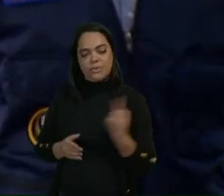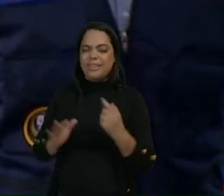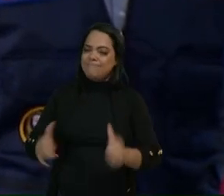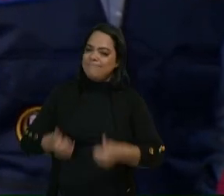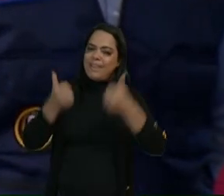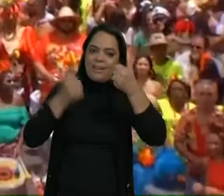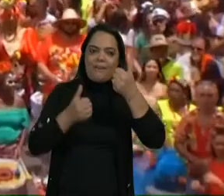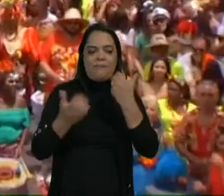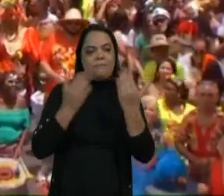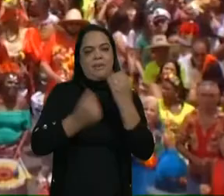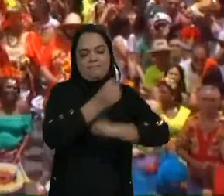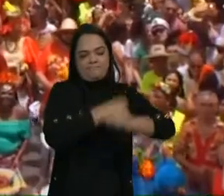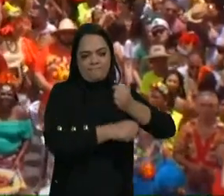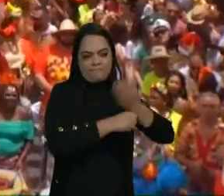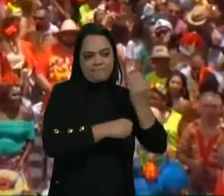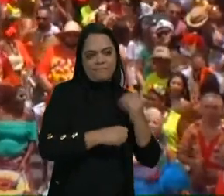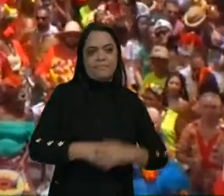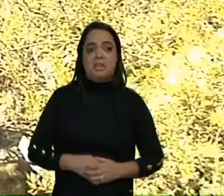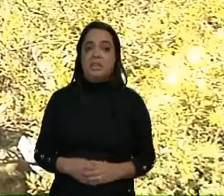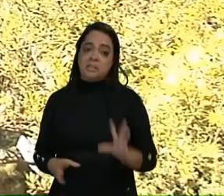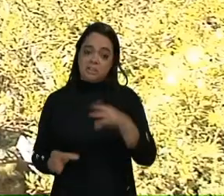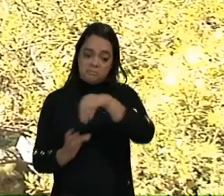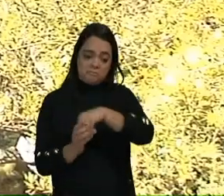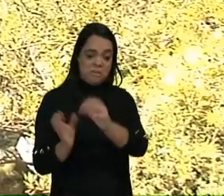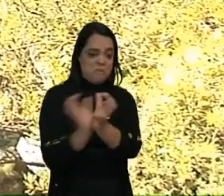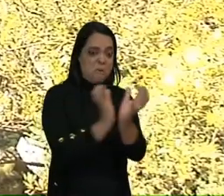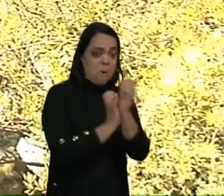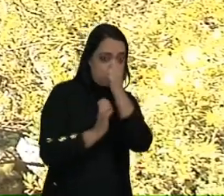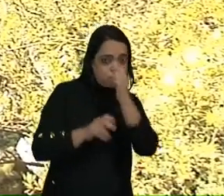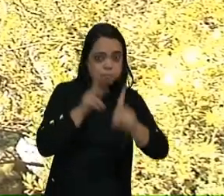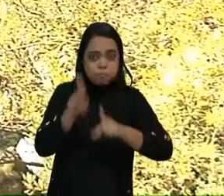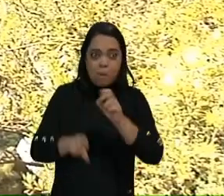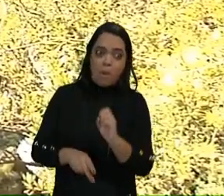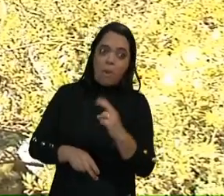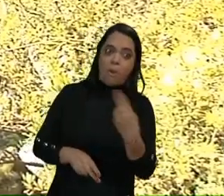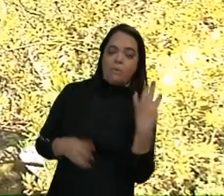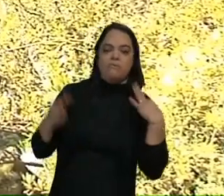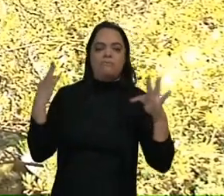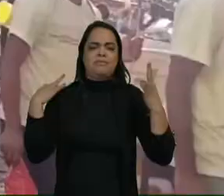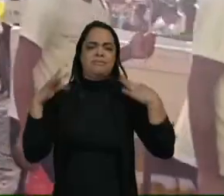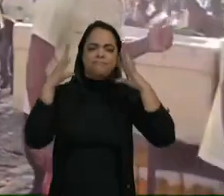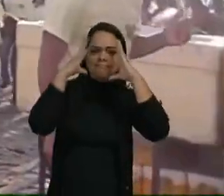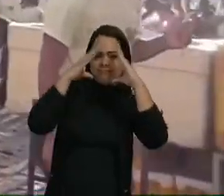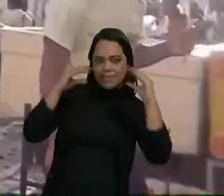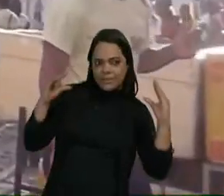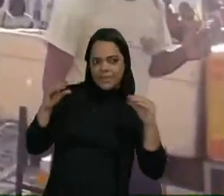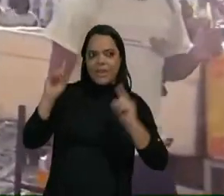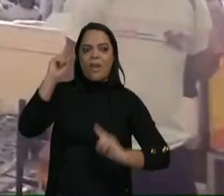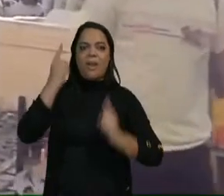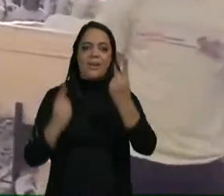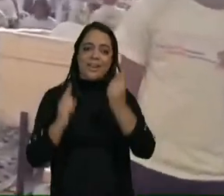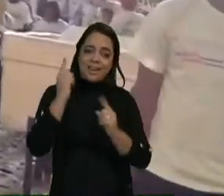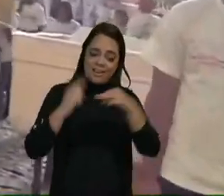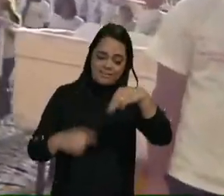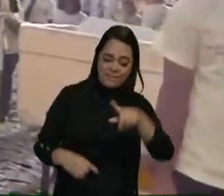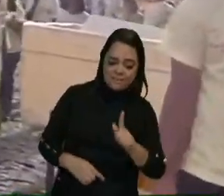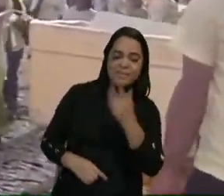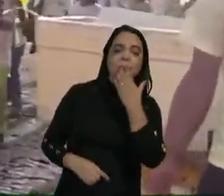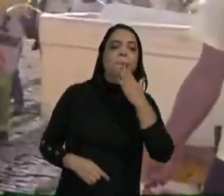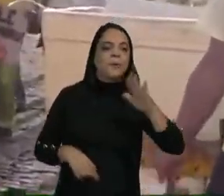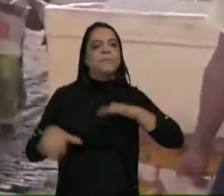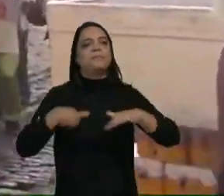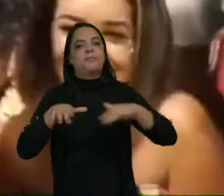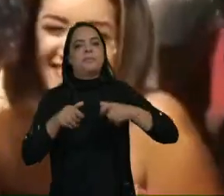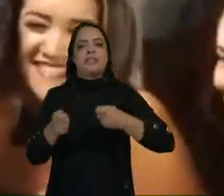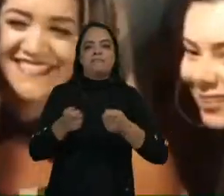do que anos anteriores. Seja na multidão dos blocos ou nos destinos turísticos mais tranquilos, o carnaval em Minas promete movimentar a